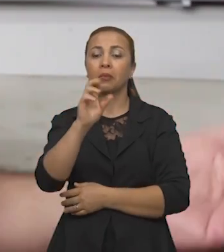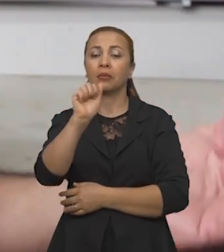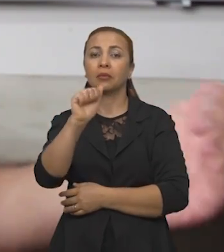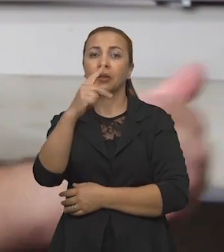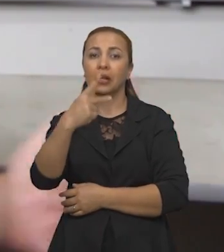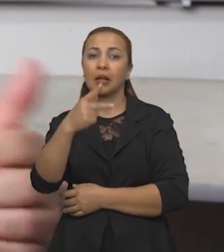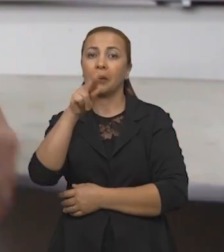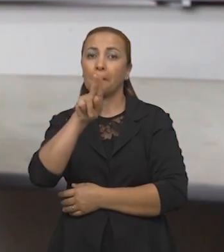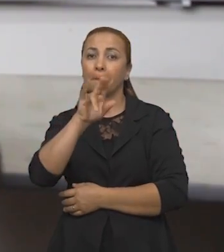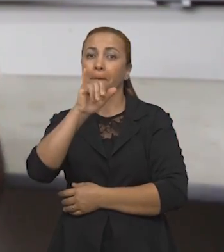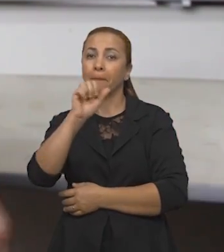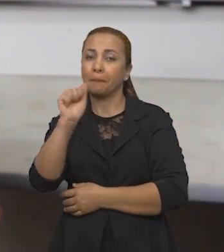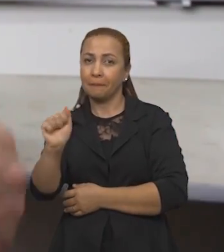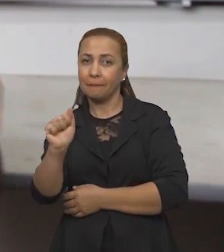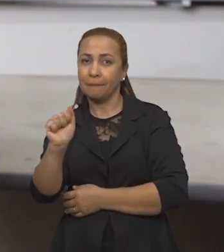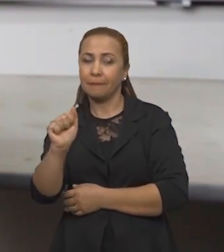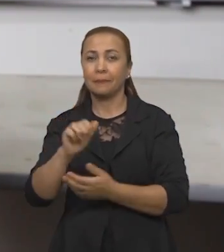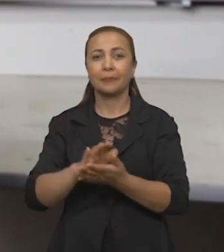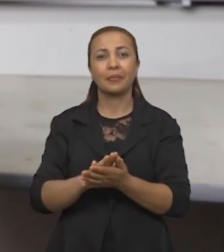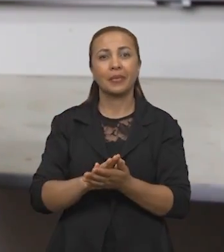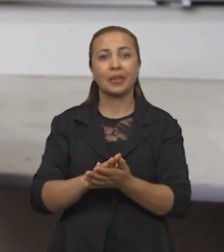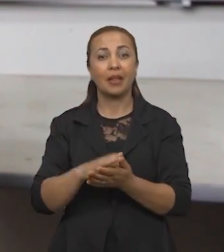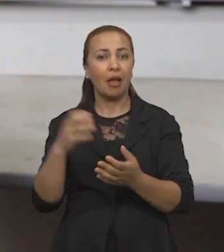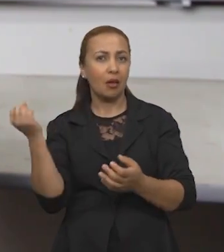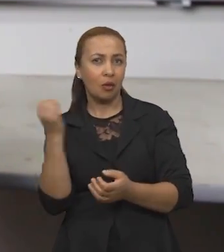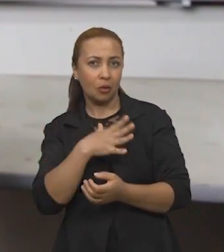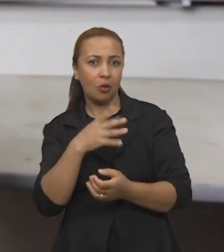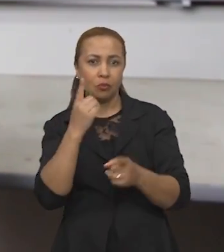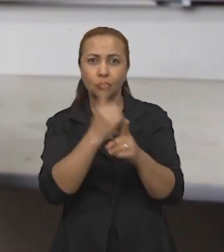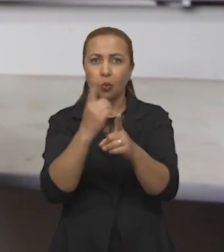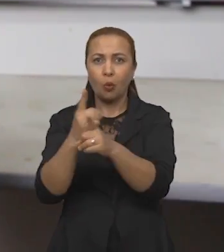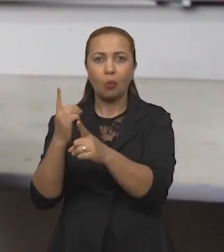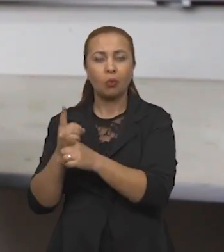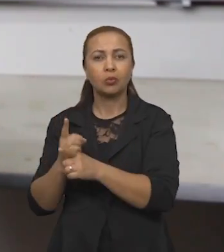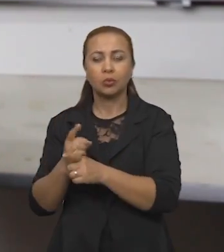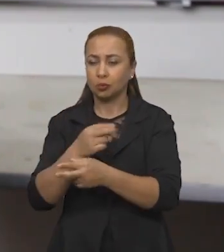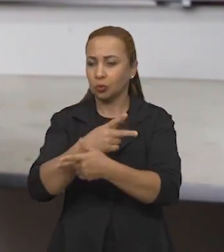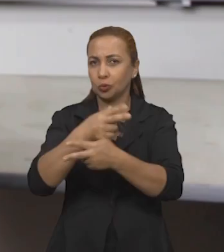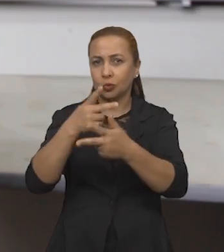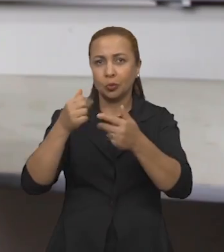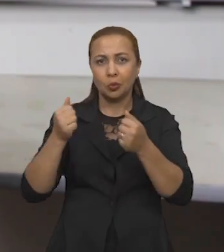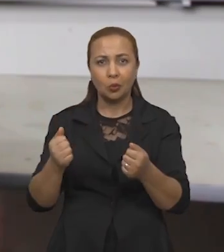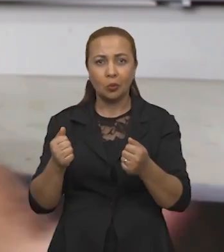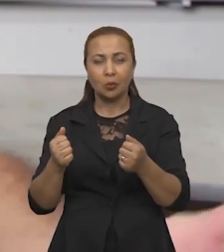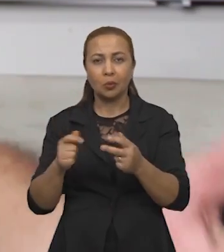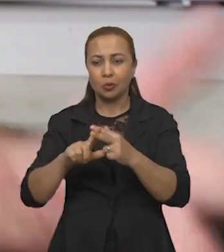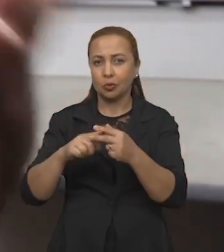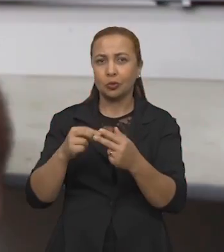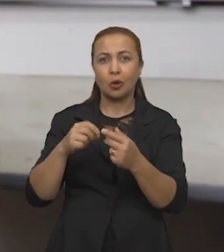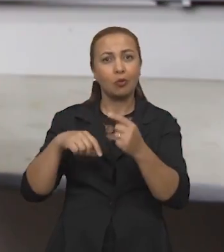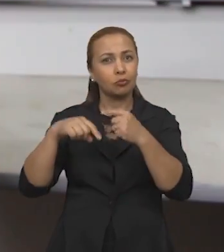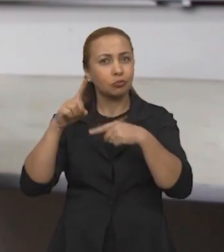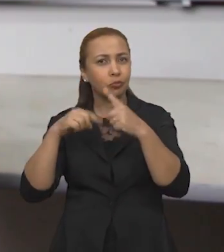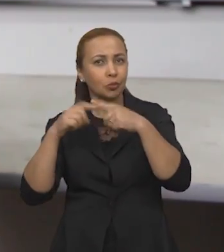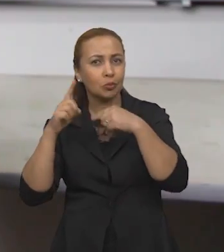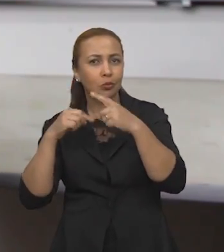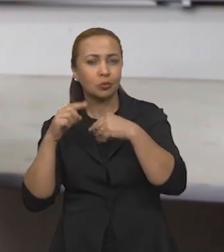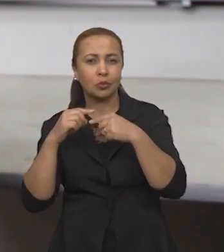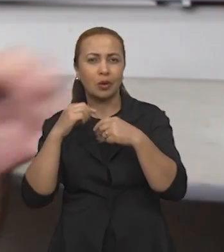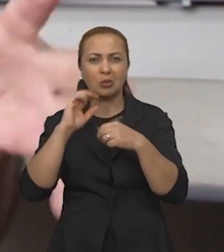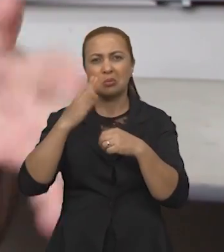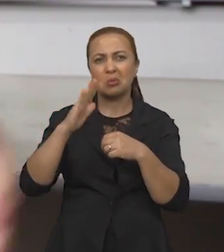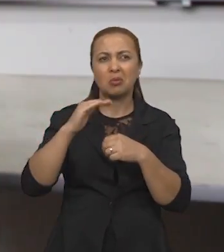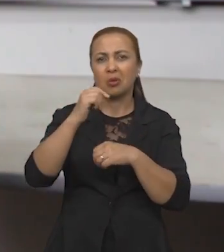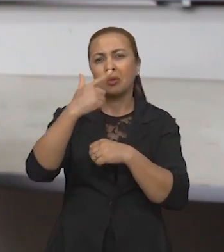representados pelos careris e pelos tarairiúis. Com as novas descobertas, descobertas extras de dois anos